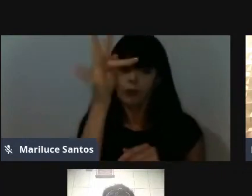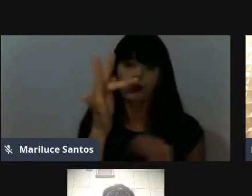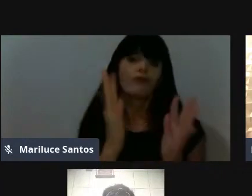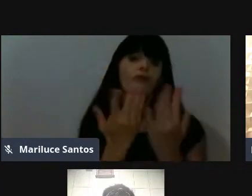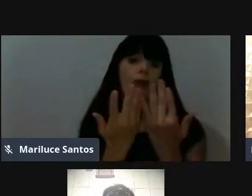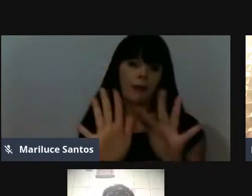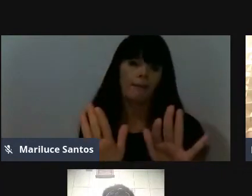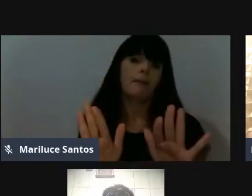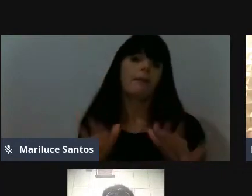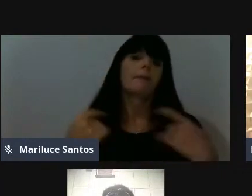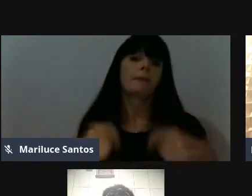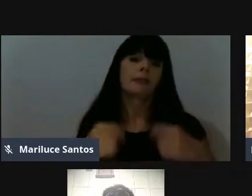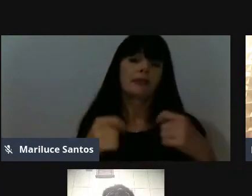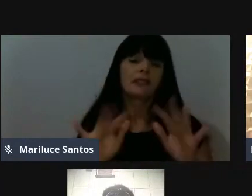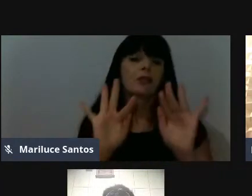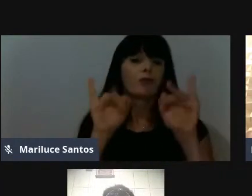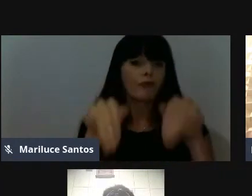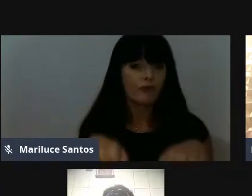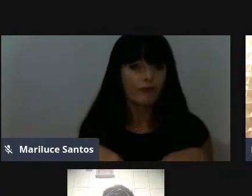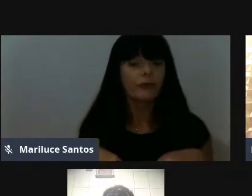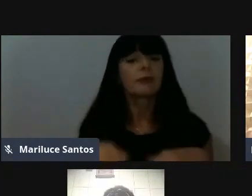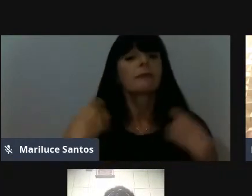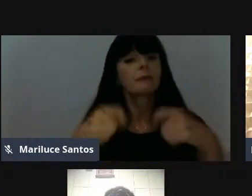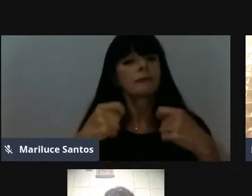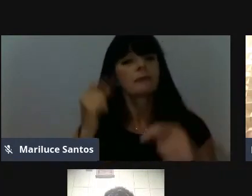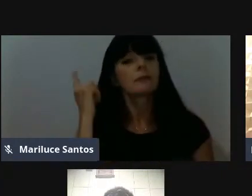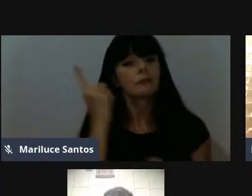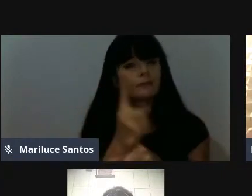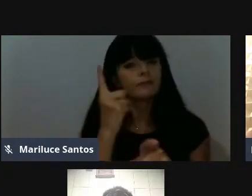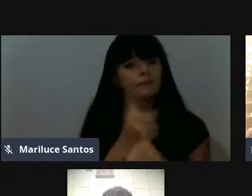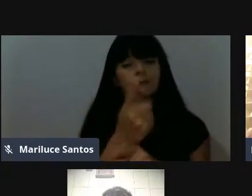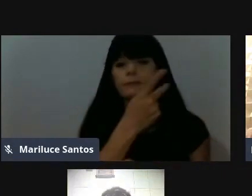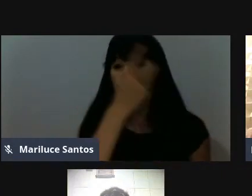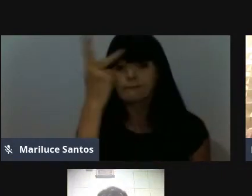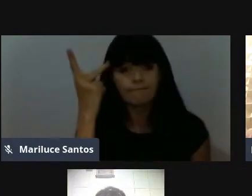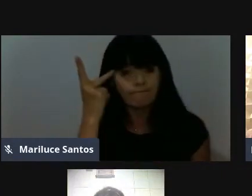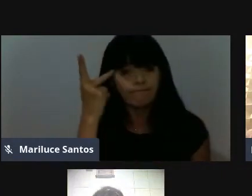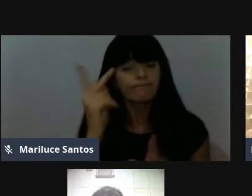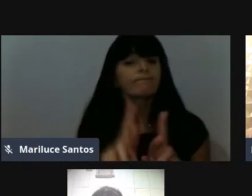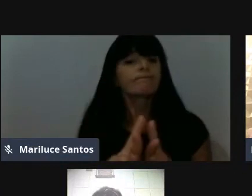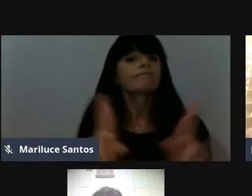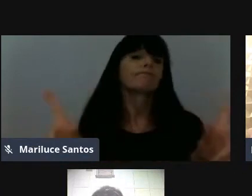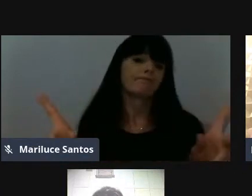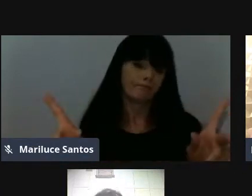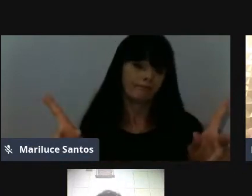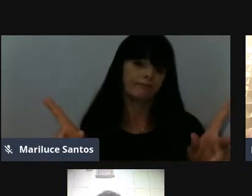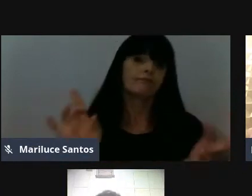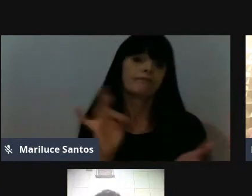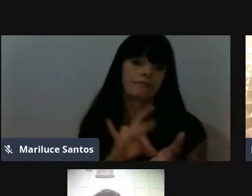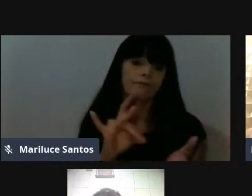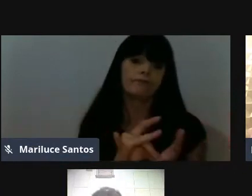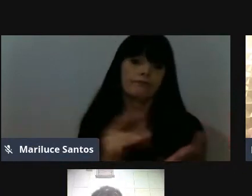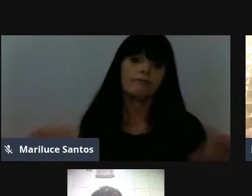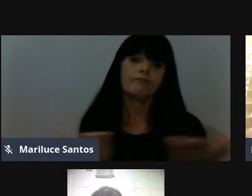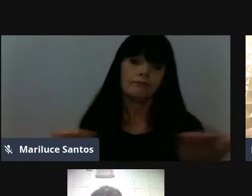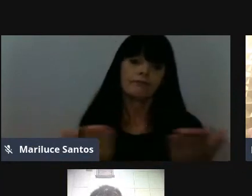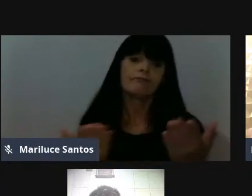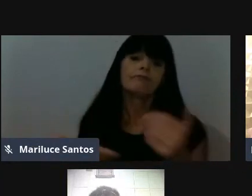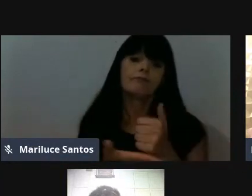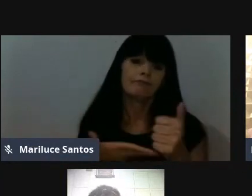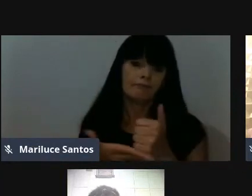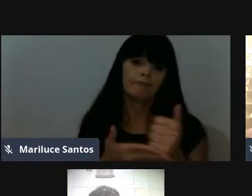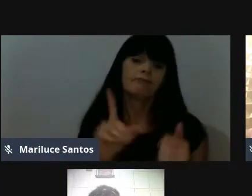ela precisa, né? Ao final lá, a precisa encontrar pessoas diferentes de como entraram nela. Acho que é basicamente por isso aí, Natália,